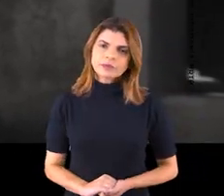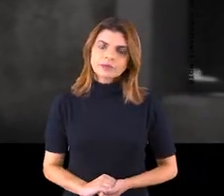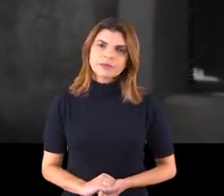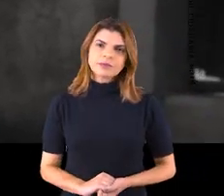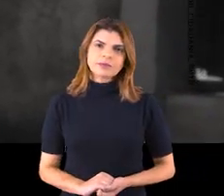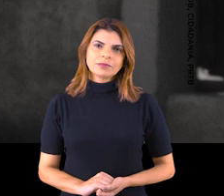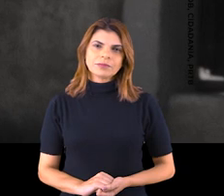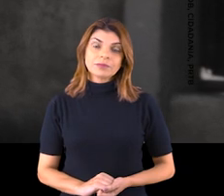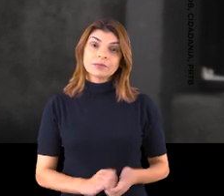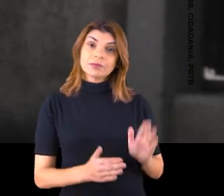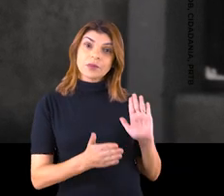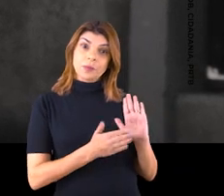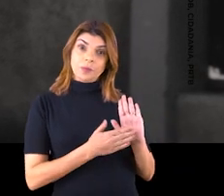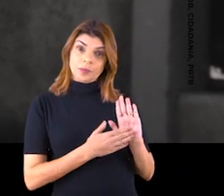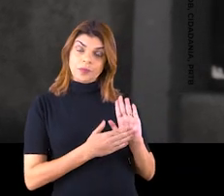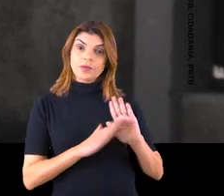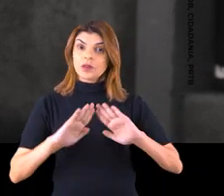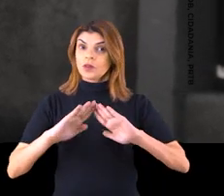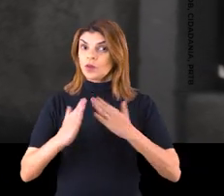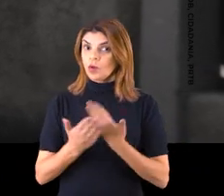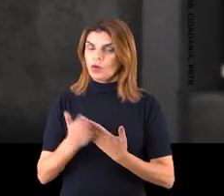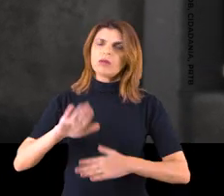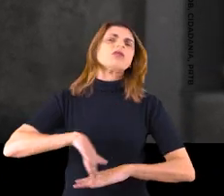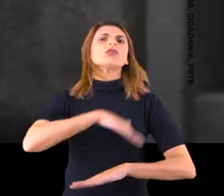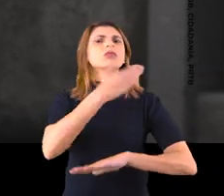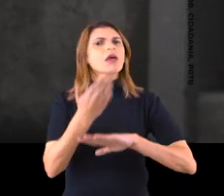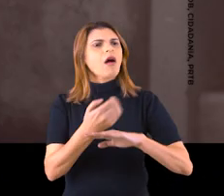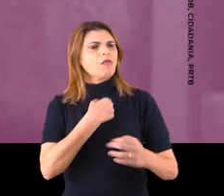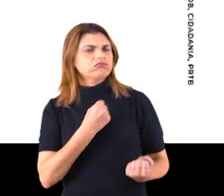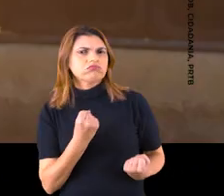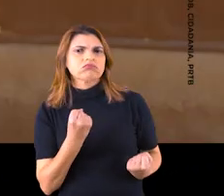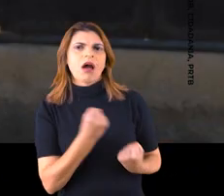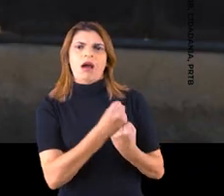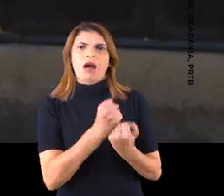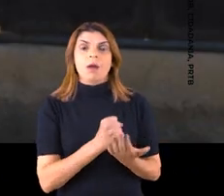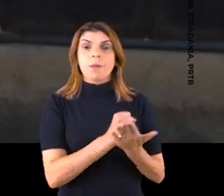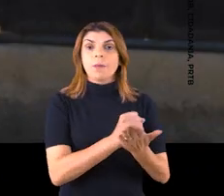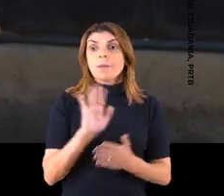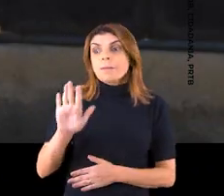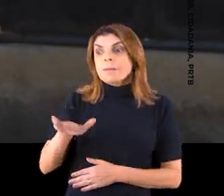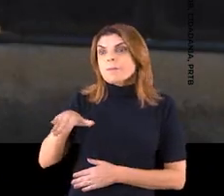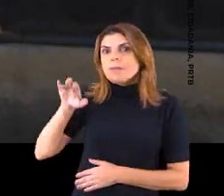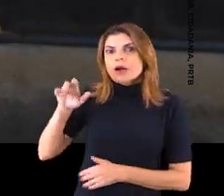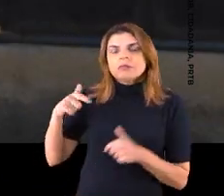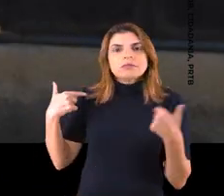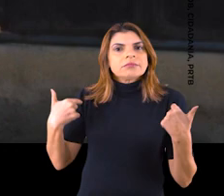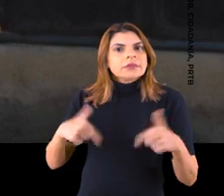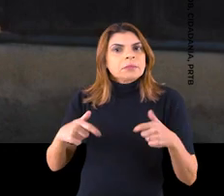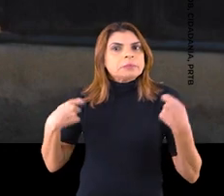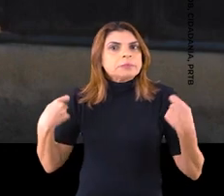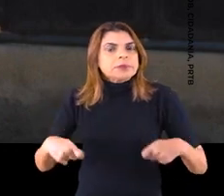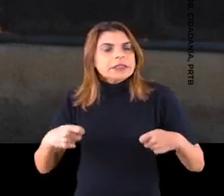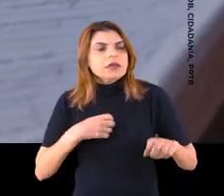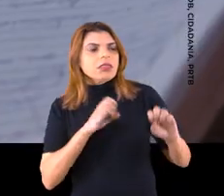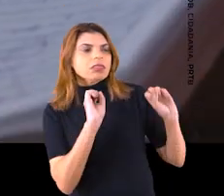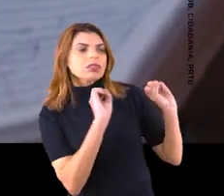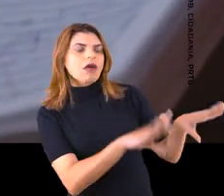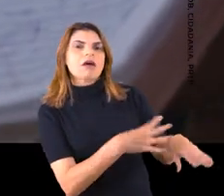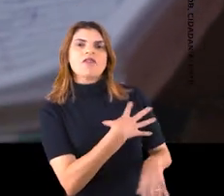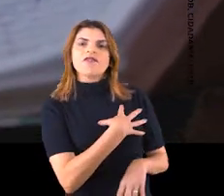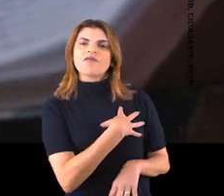Essa proposta do colégio integral eu super apoio, porque a mãe que precisa de trabalhar vai sair, vai deixar teu filho lá na escola